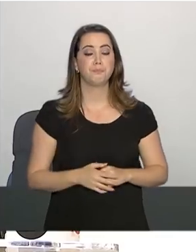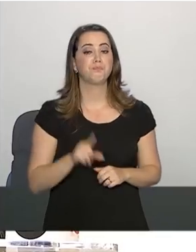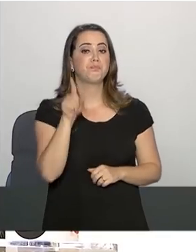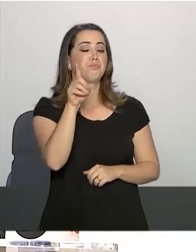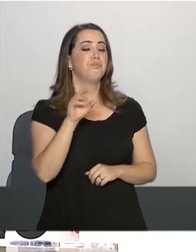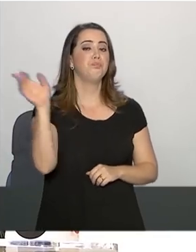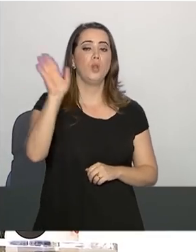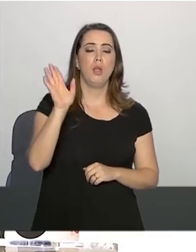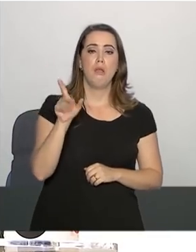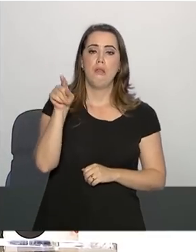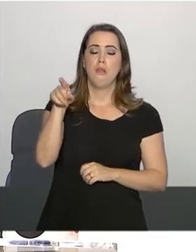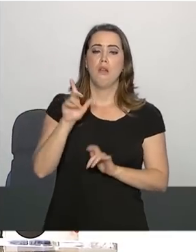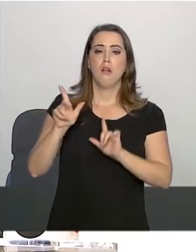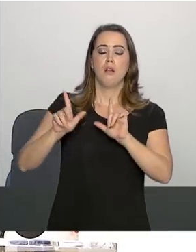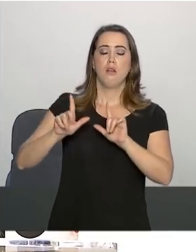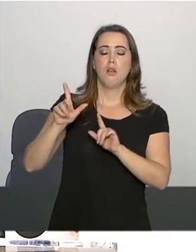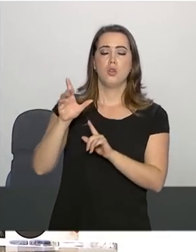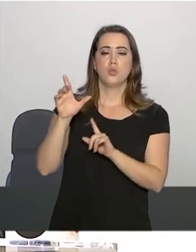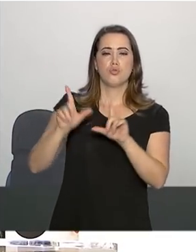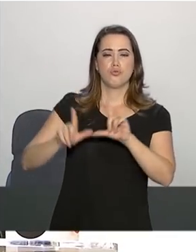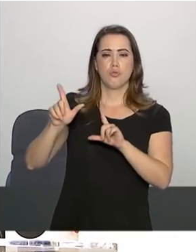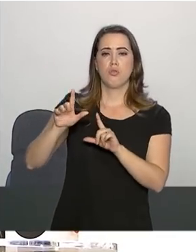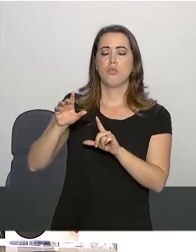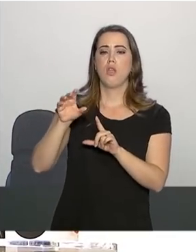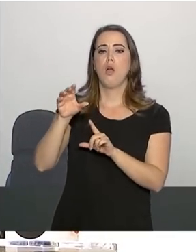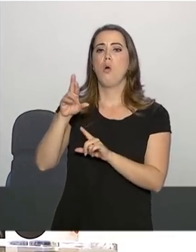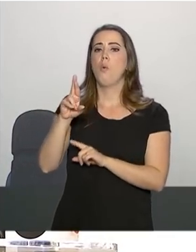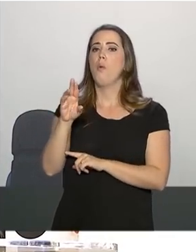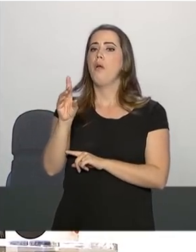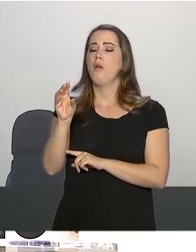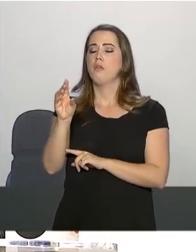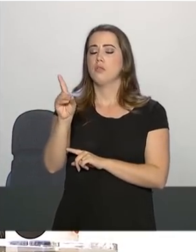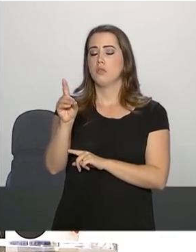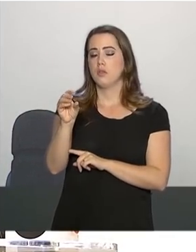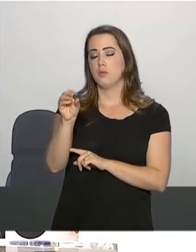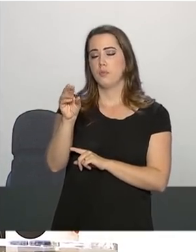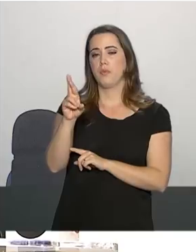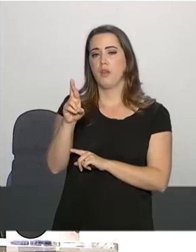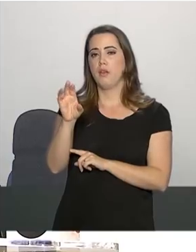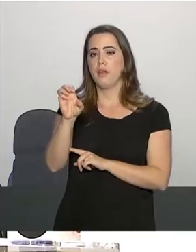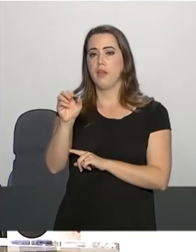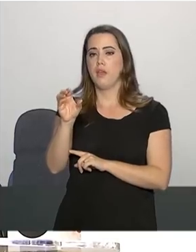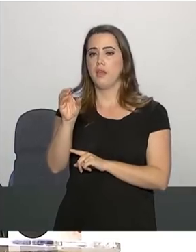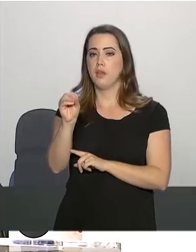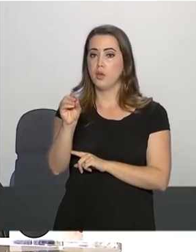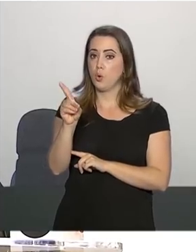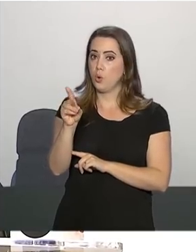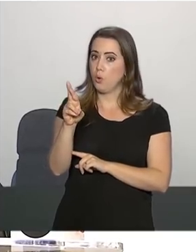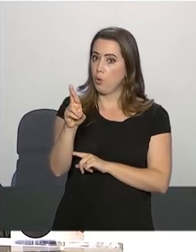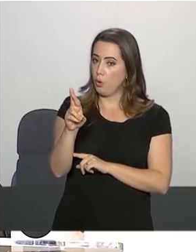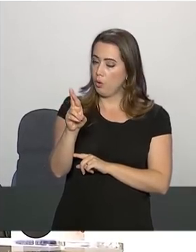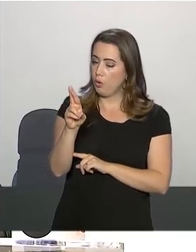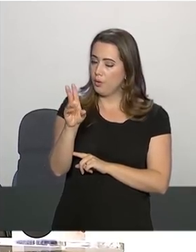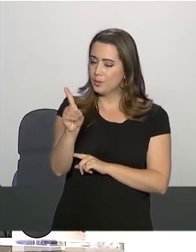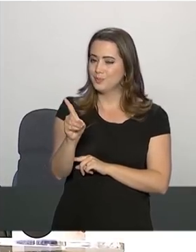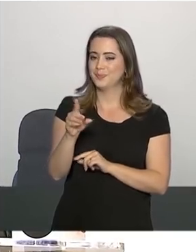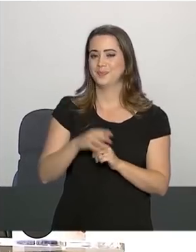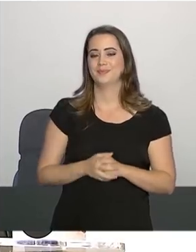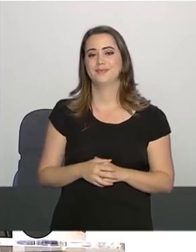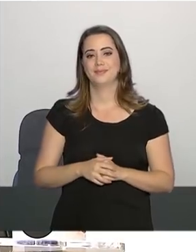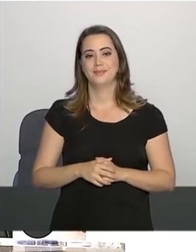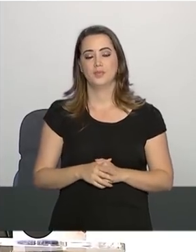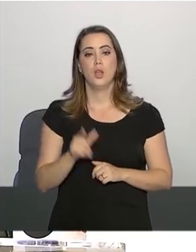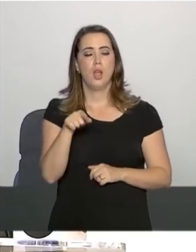Leandro Estoliardo, Jornal da Record. Como vai, Leandro? Tudo bem. Tenho uma pergunta. Com a melhora do presidente, volta-se cogitar a